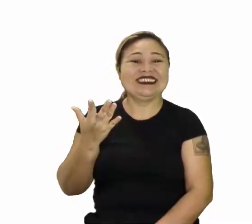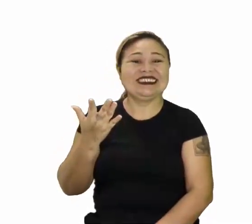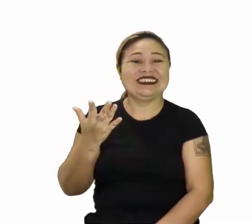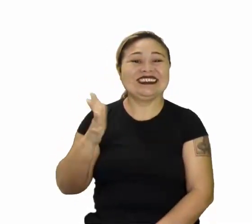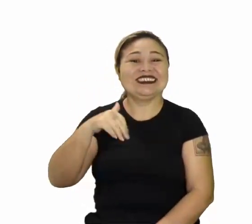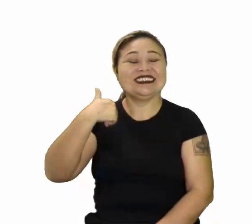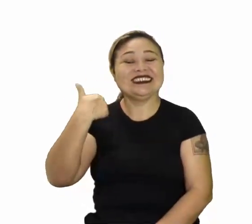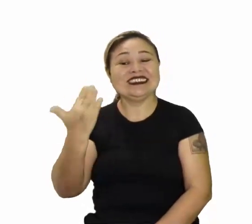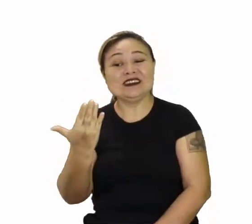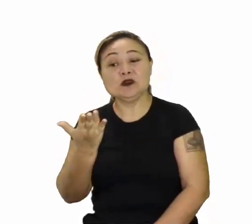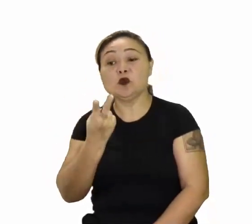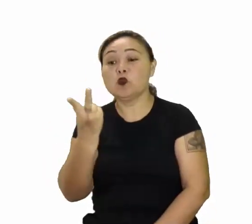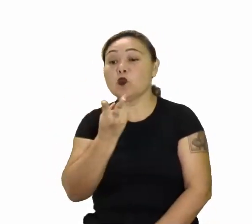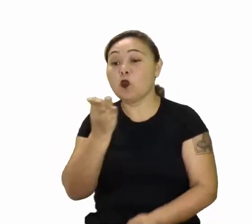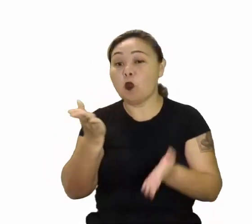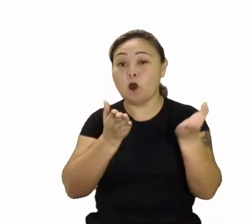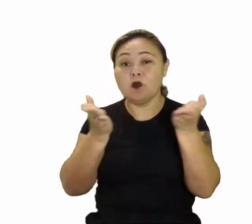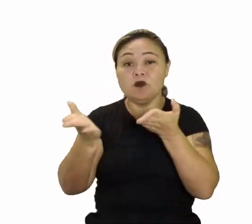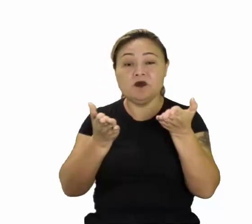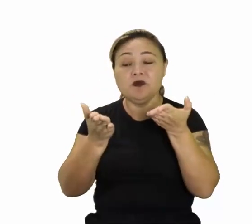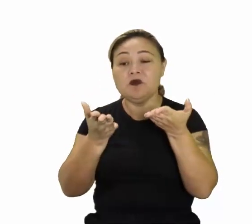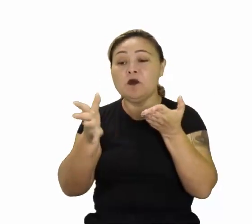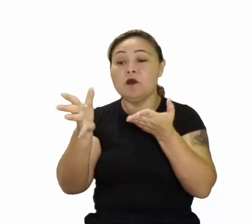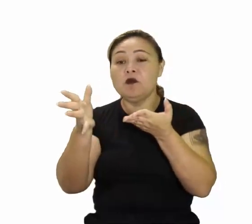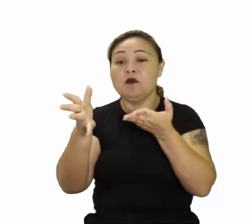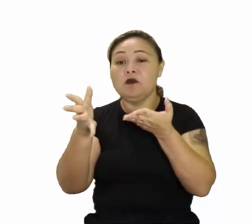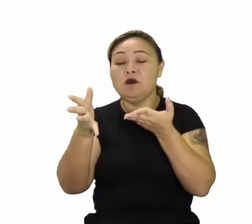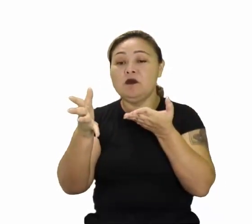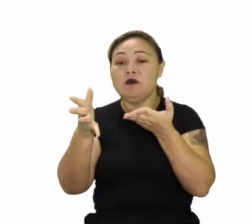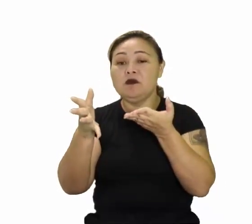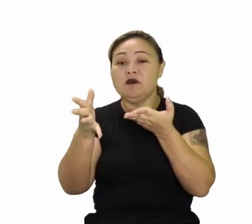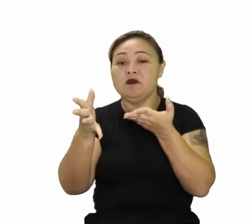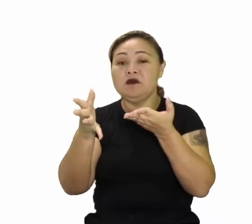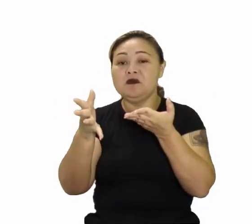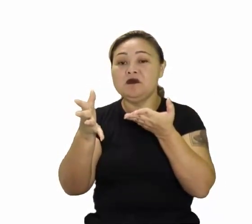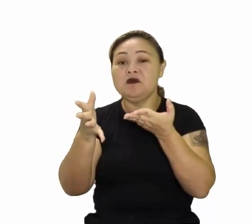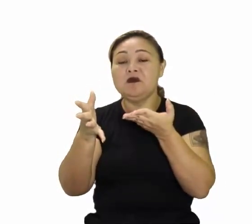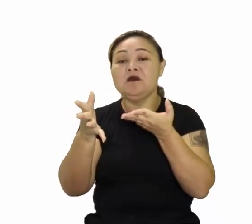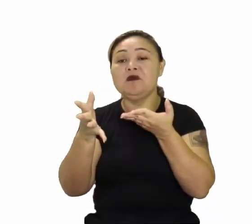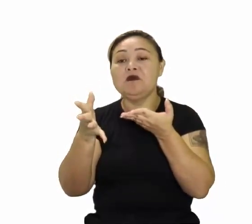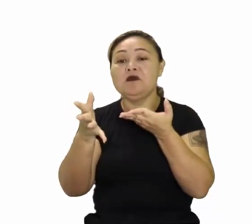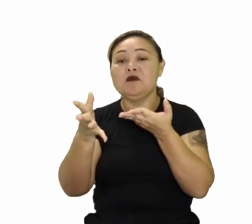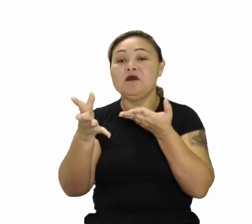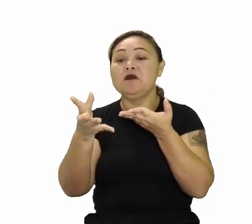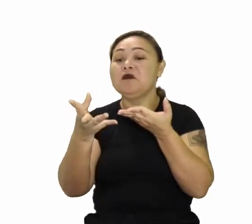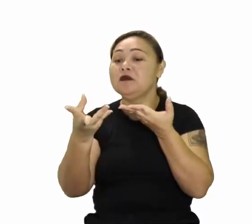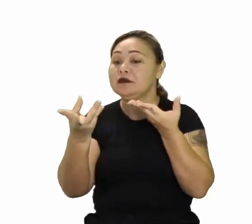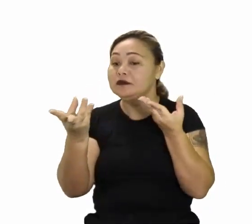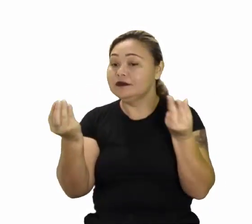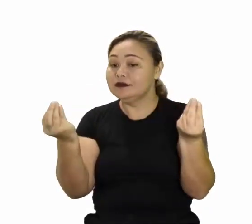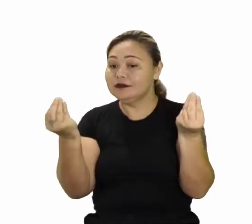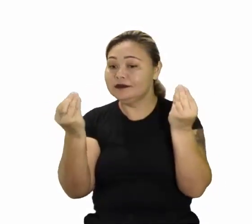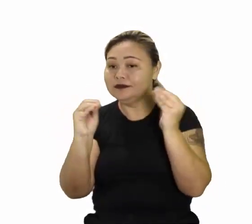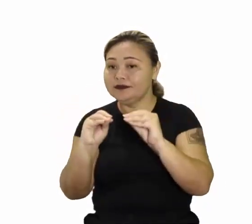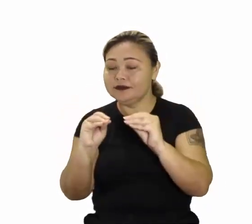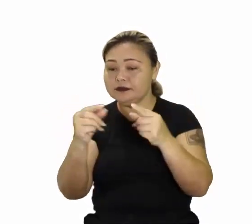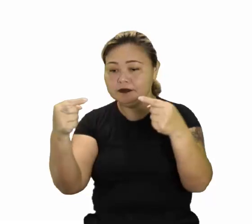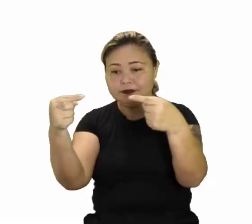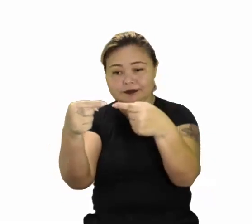Quais as duas formas de formação de